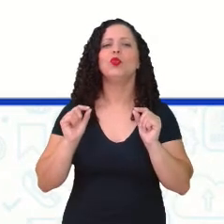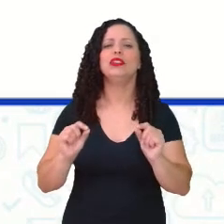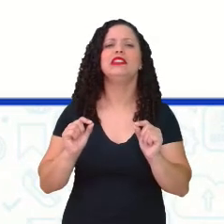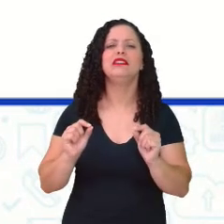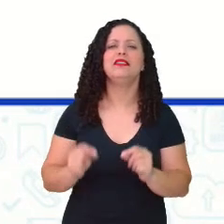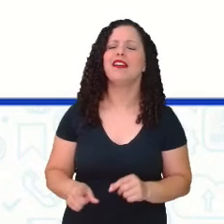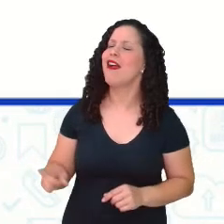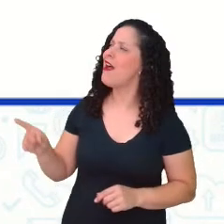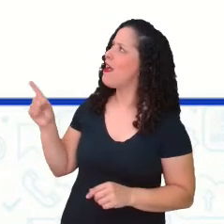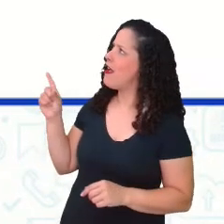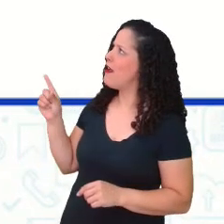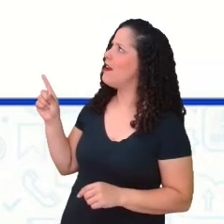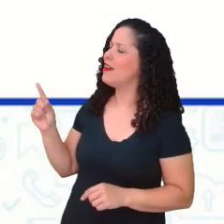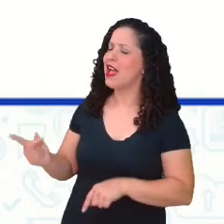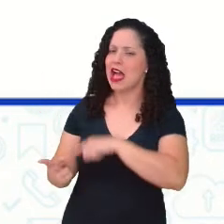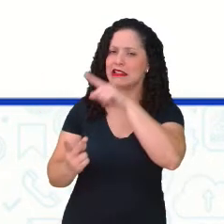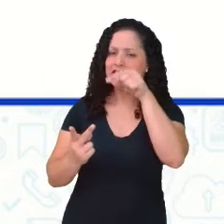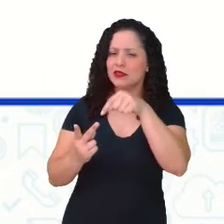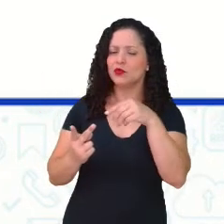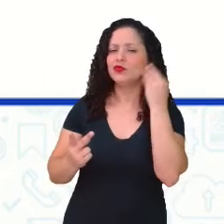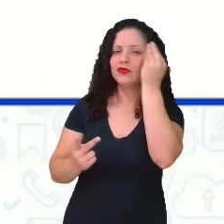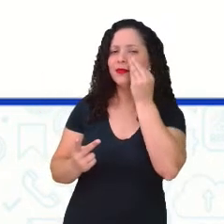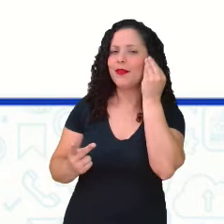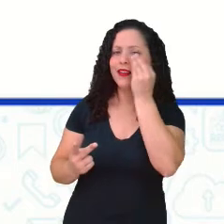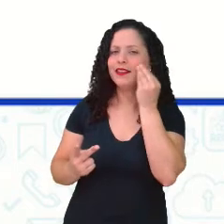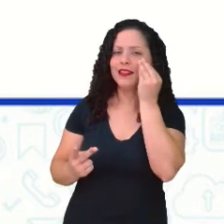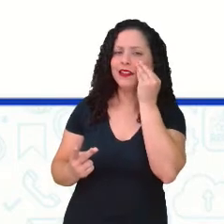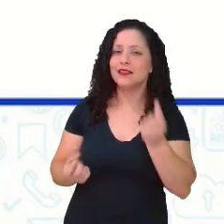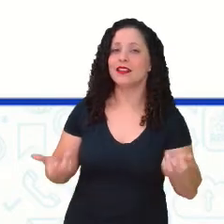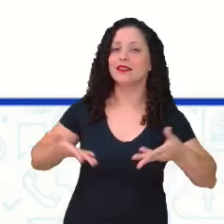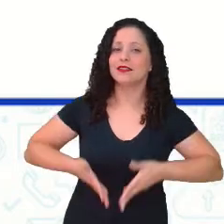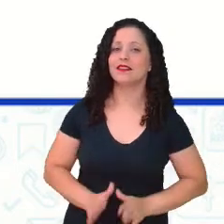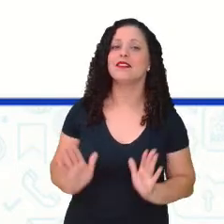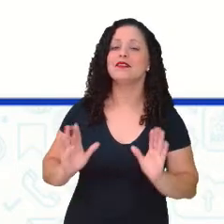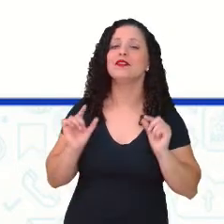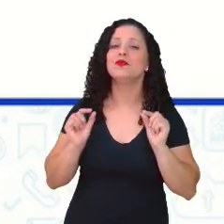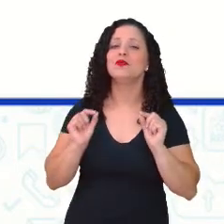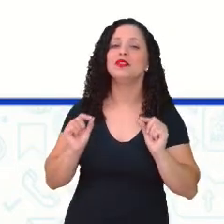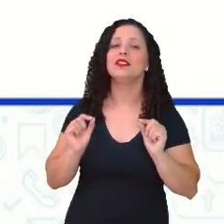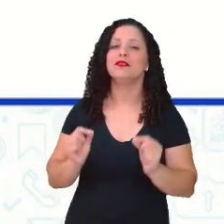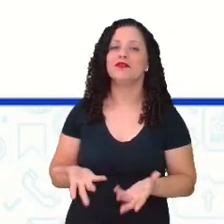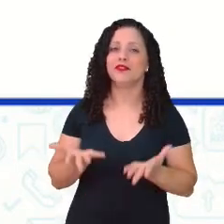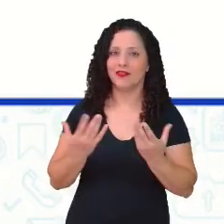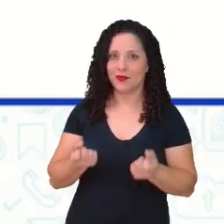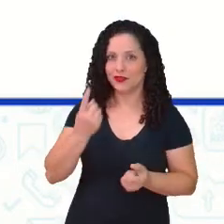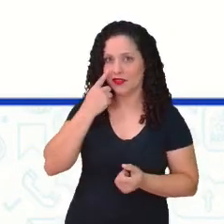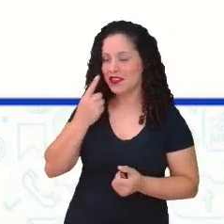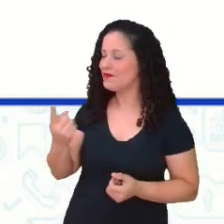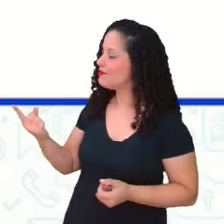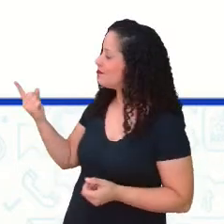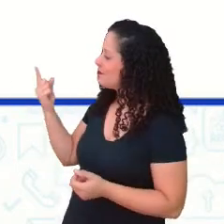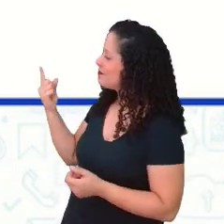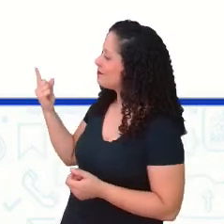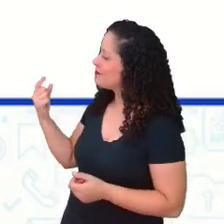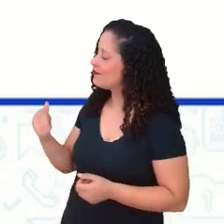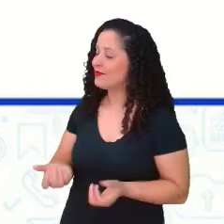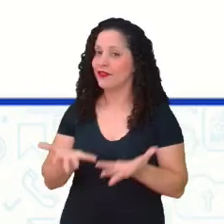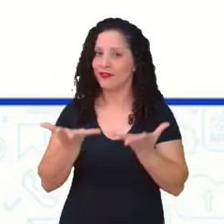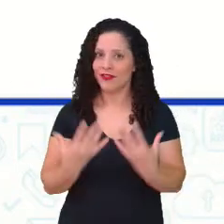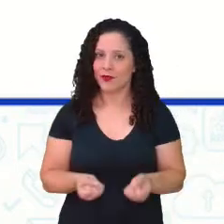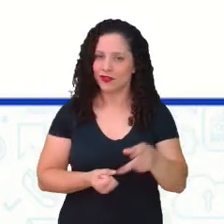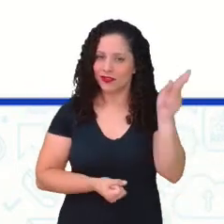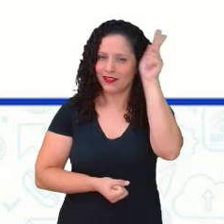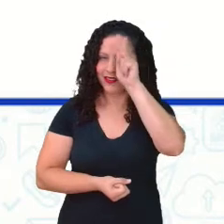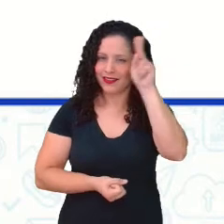sobre a segunda experiência que ela nasceu para fazer? Vamos ver? Já lemos, mas vamos lembrar,